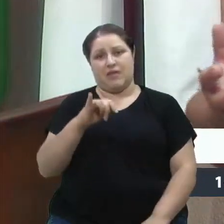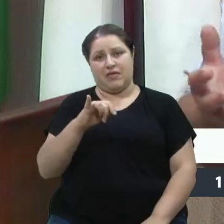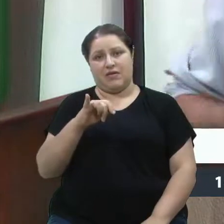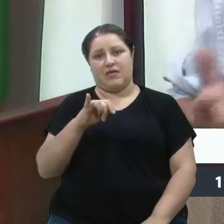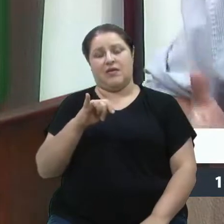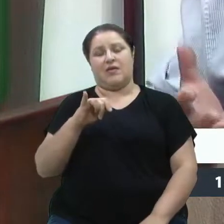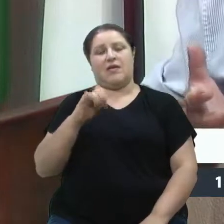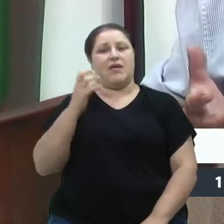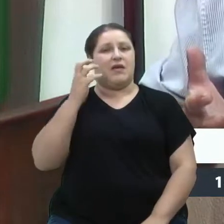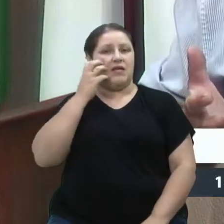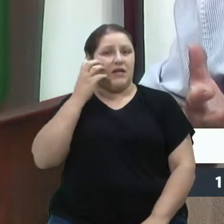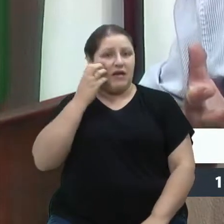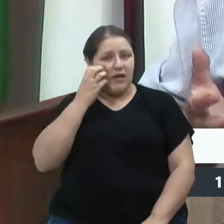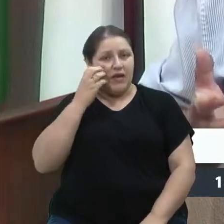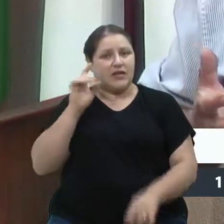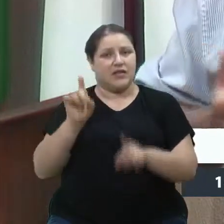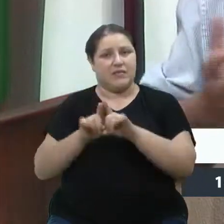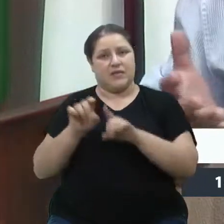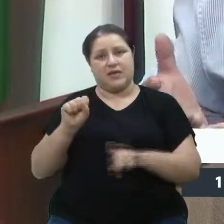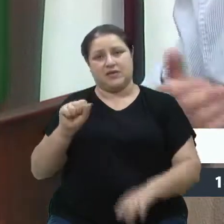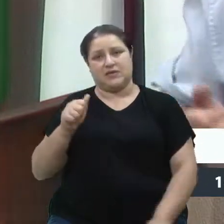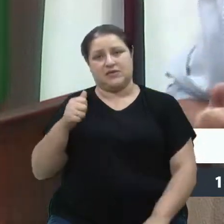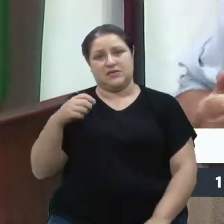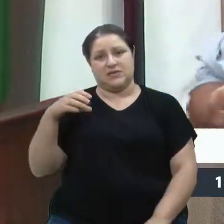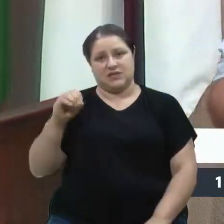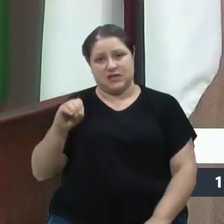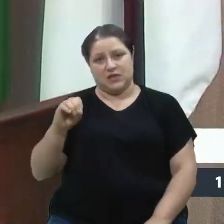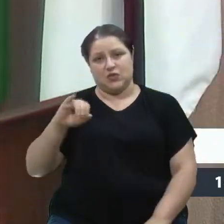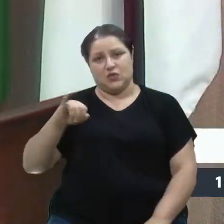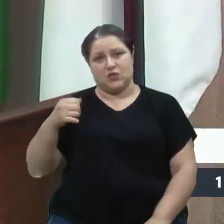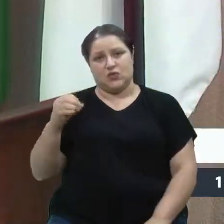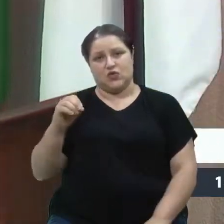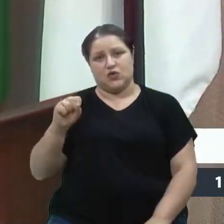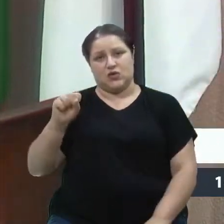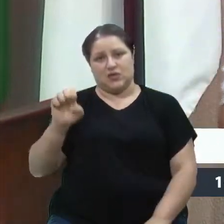Tem que iniciar mais essas EPIs.